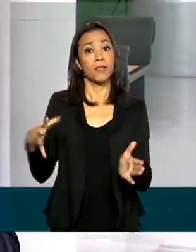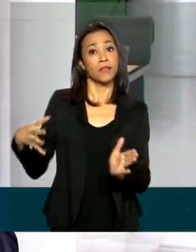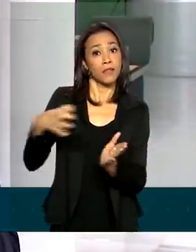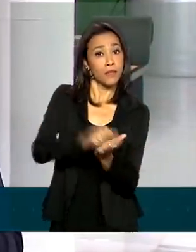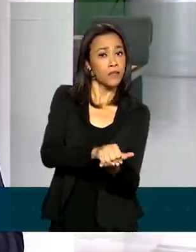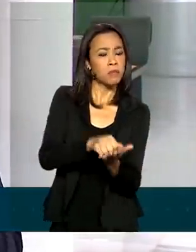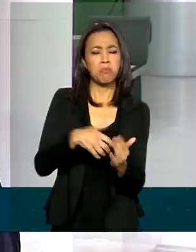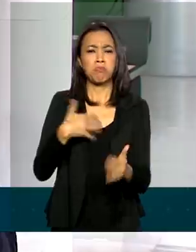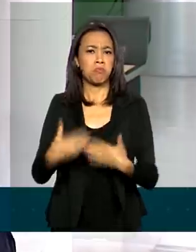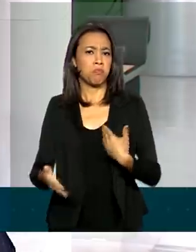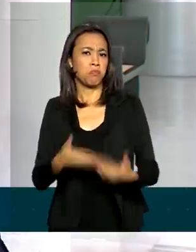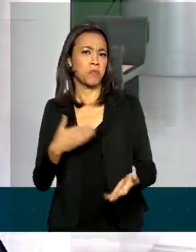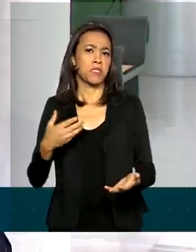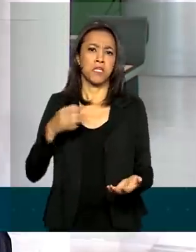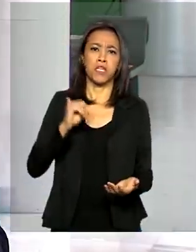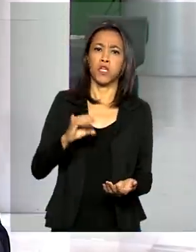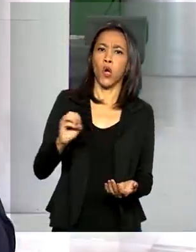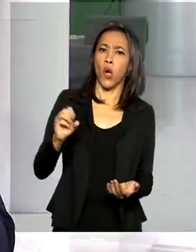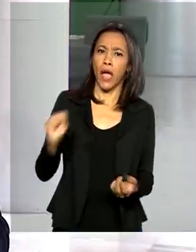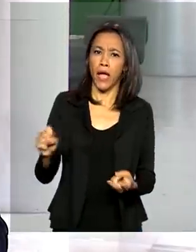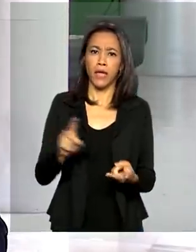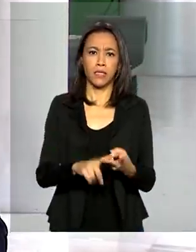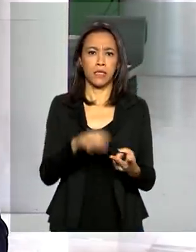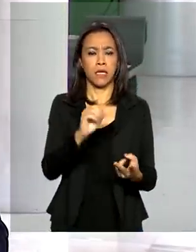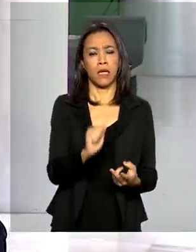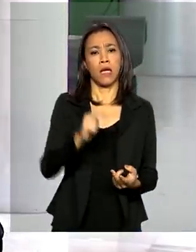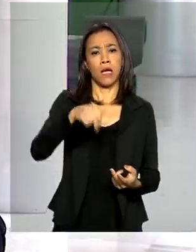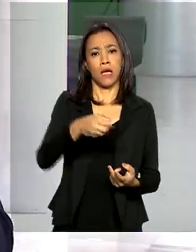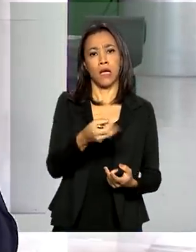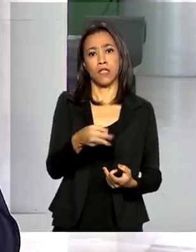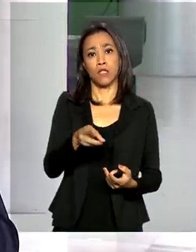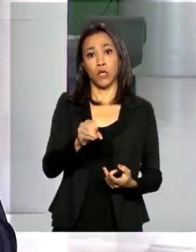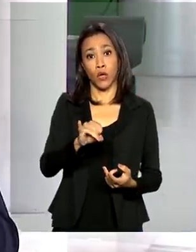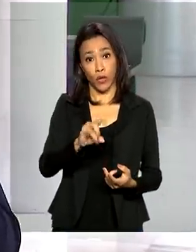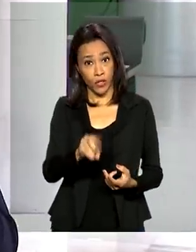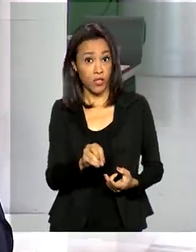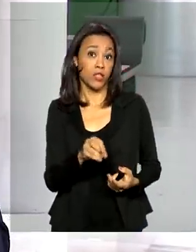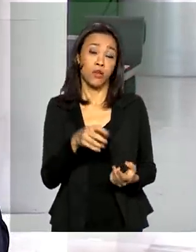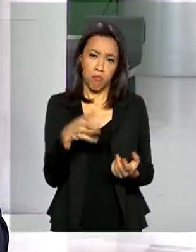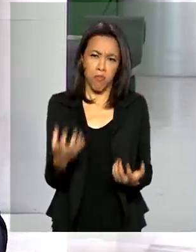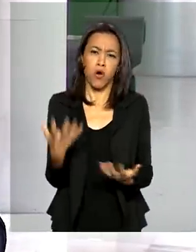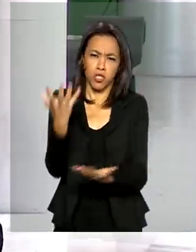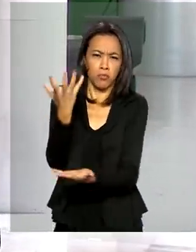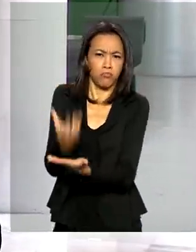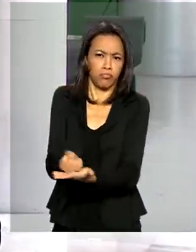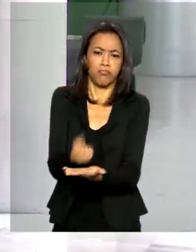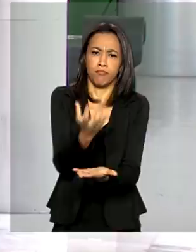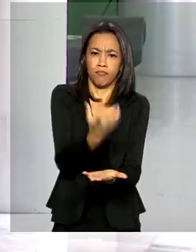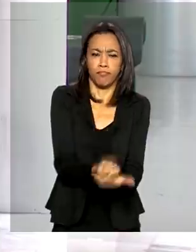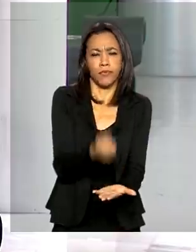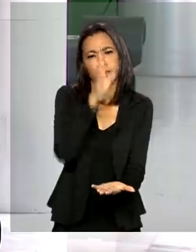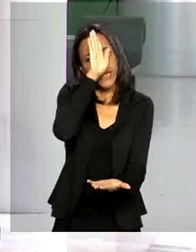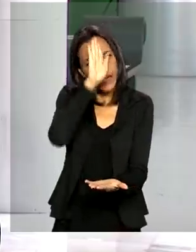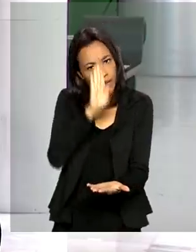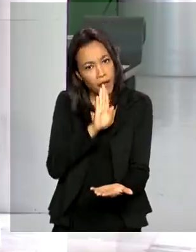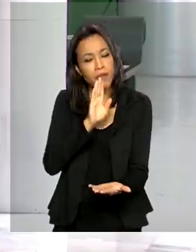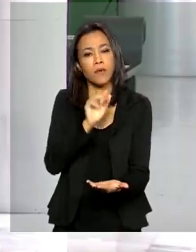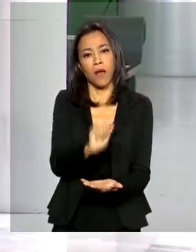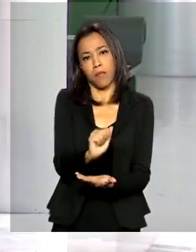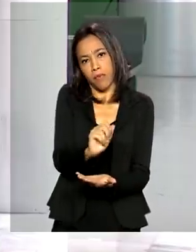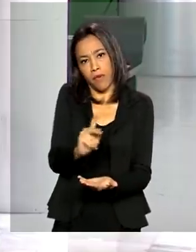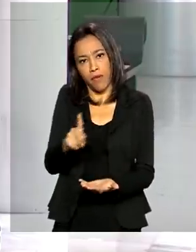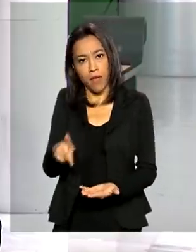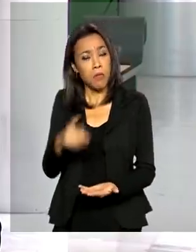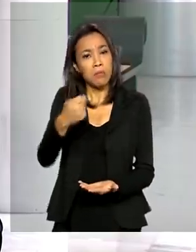se o seu celular é o sistema iOS ou Android, o aplicativo pode ser baixado em qualquer um dos dois, baixado gratuitamente. Você não precisa ter acesso à